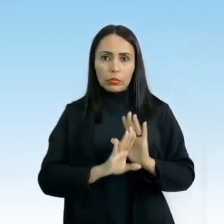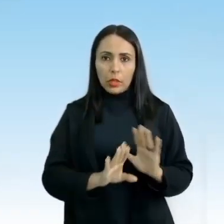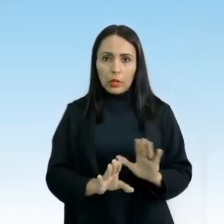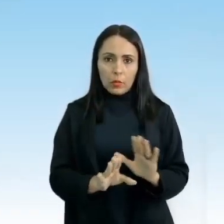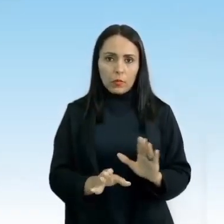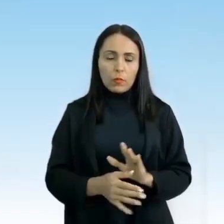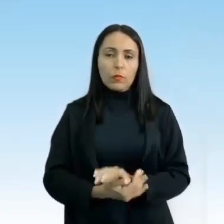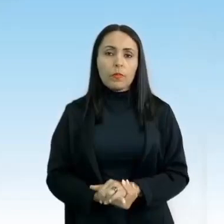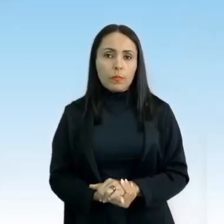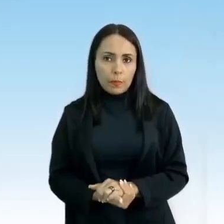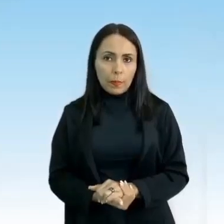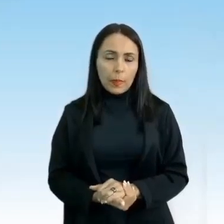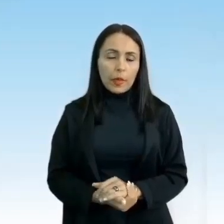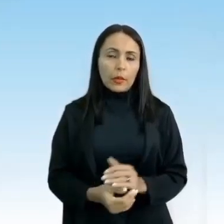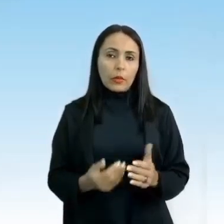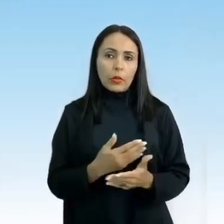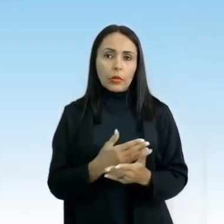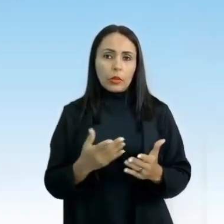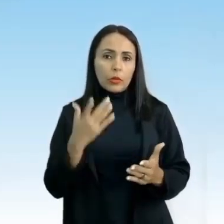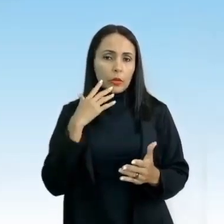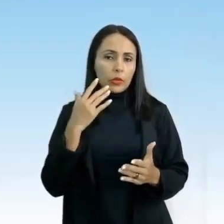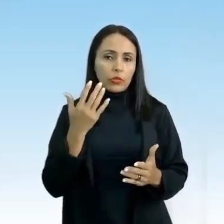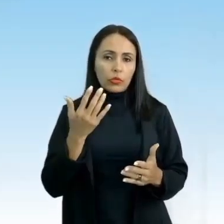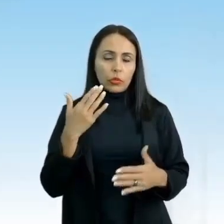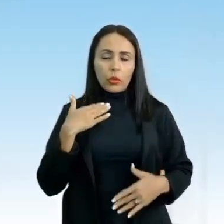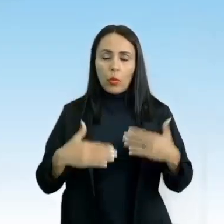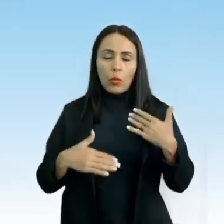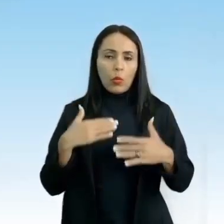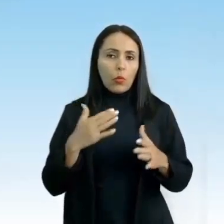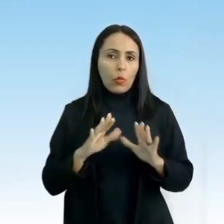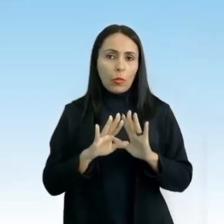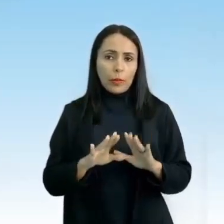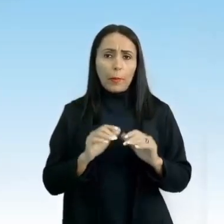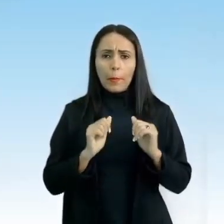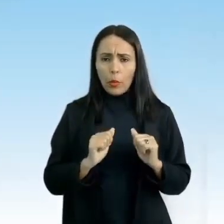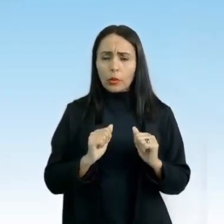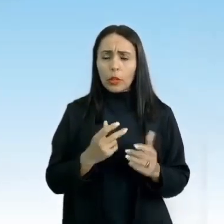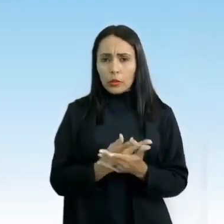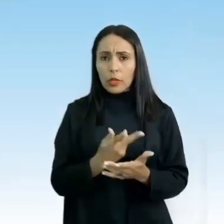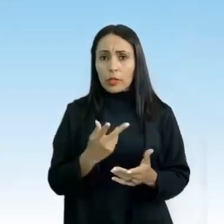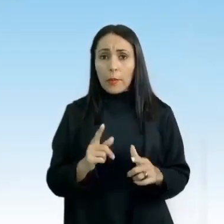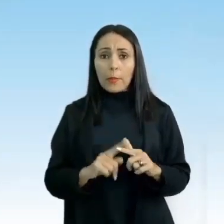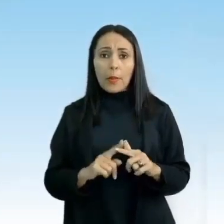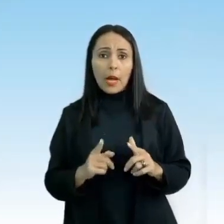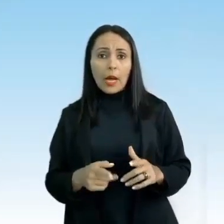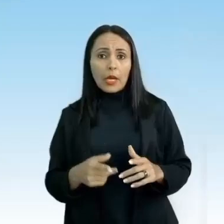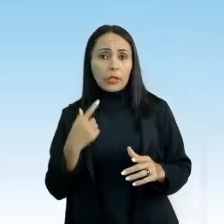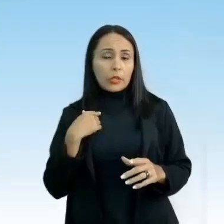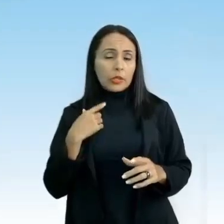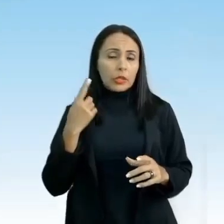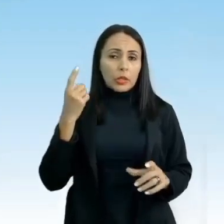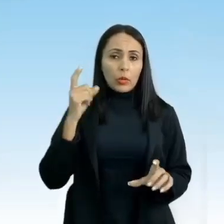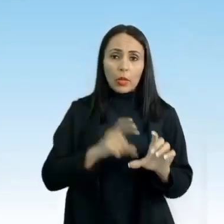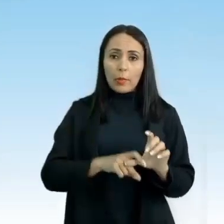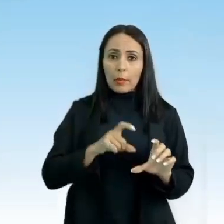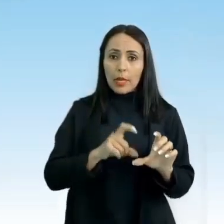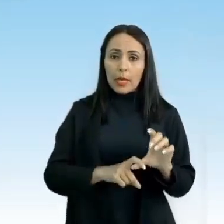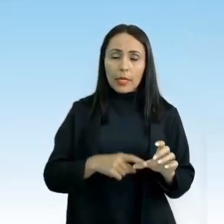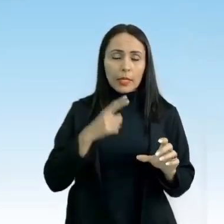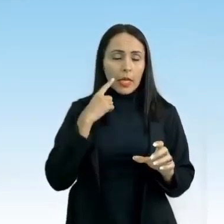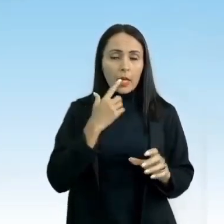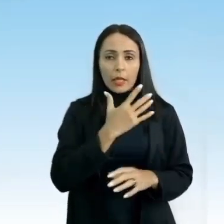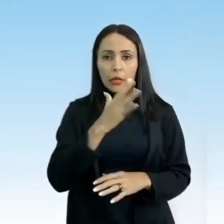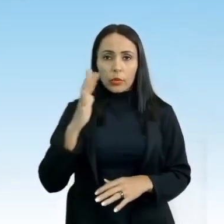correm nenhum risco físico, tá? Claro que pode acontecer algum tipo de acidente, mas eles não dependem das condições da